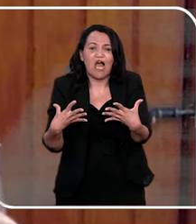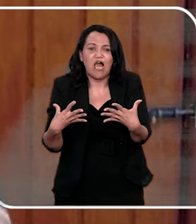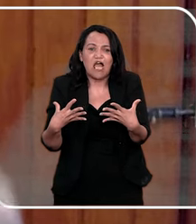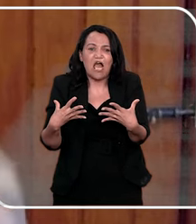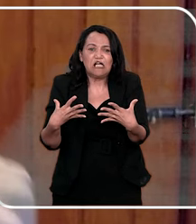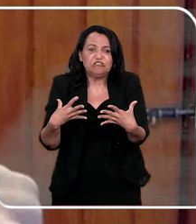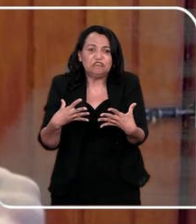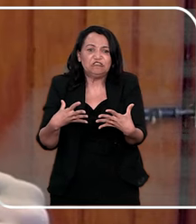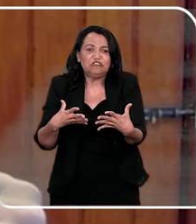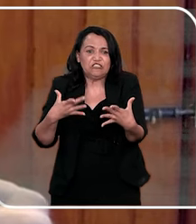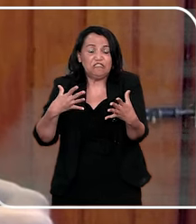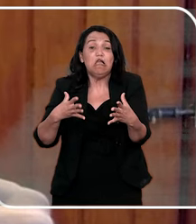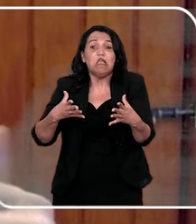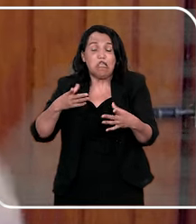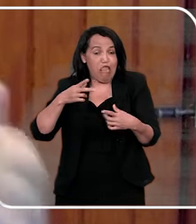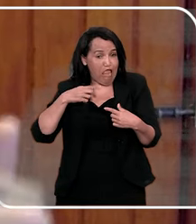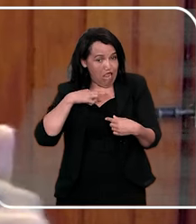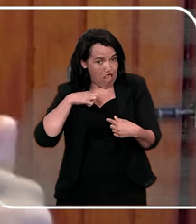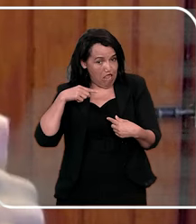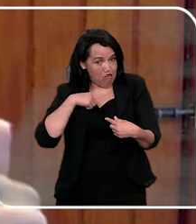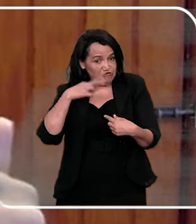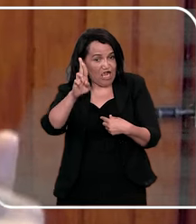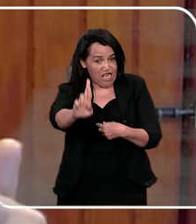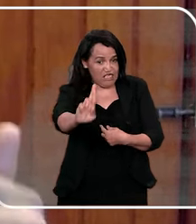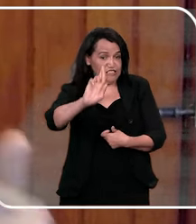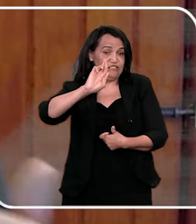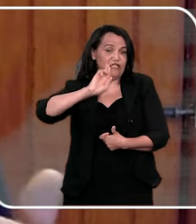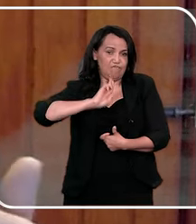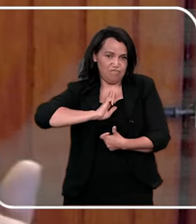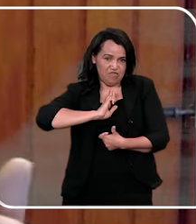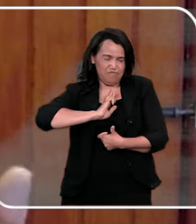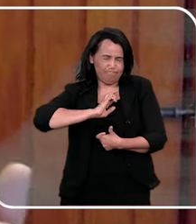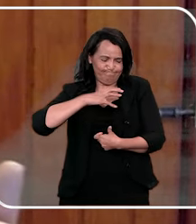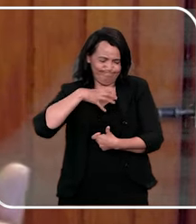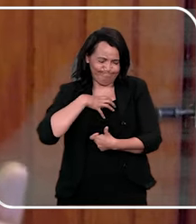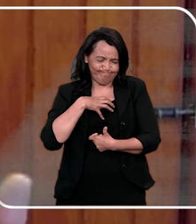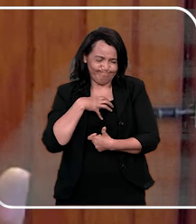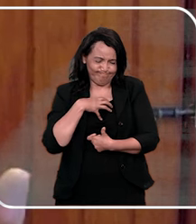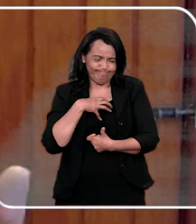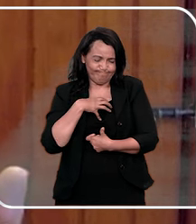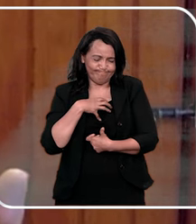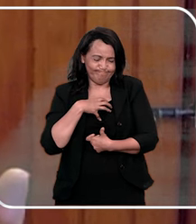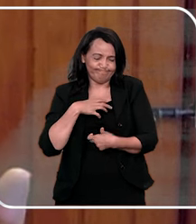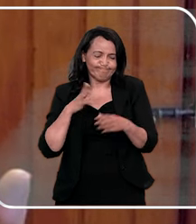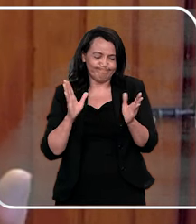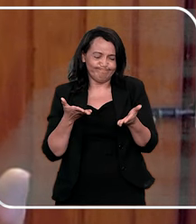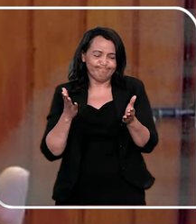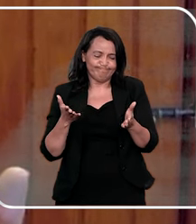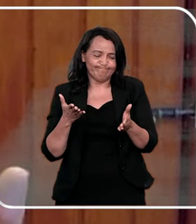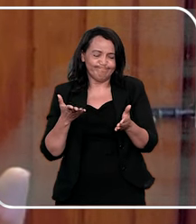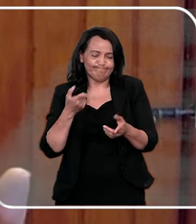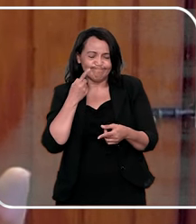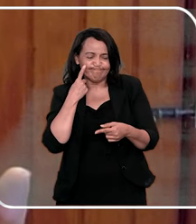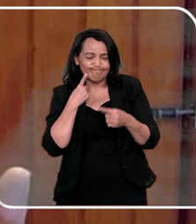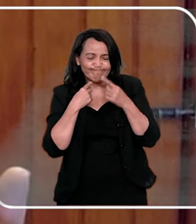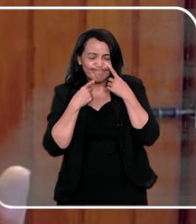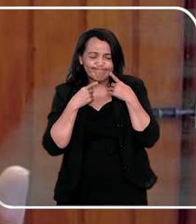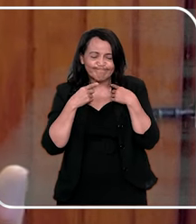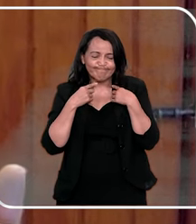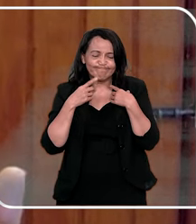palavras, a gente reforça com as caras, porque eu já recebi relatos espontâneos, de crianças que sofrem abuso, me emocionei um pouco agora,